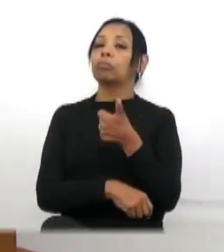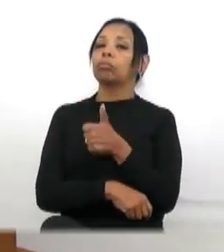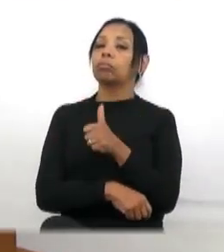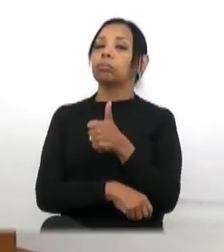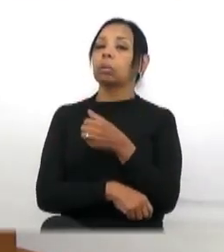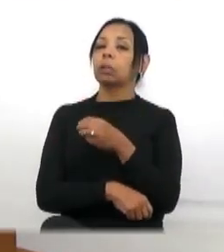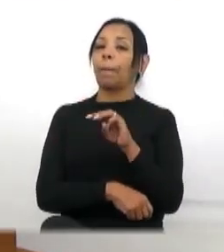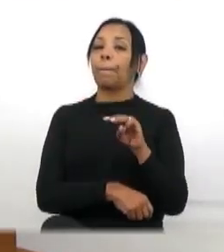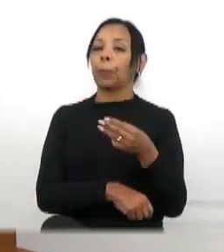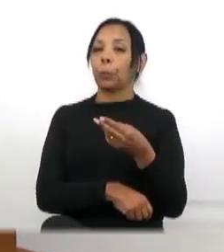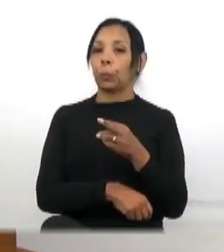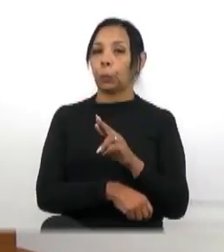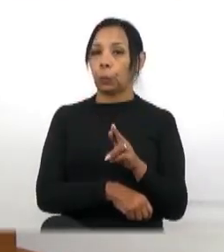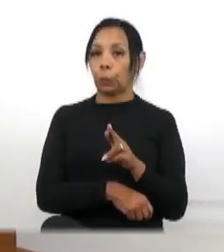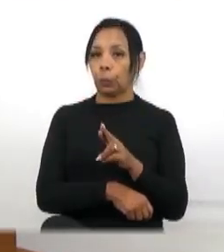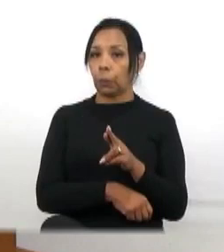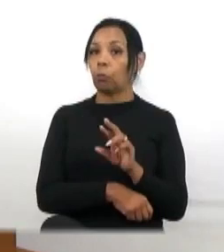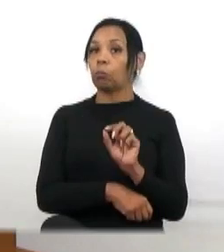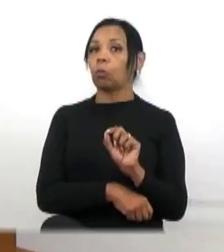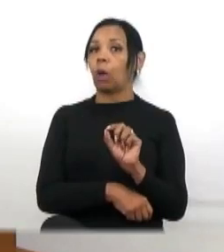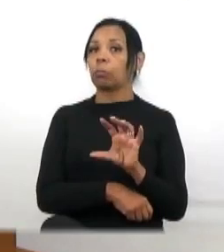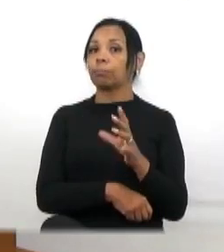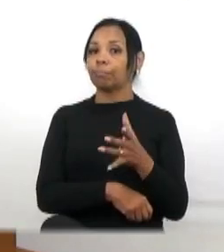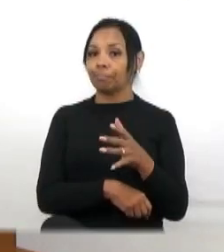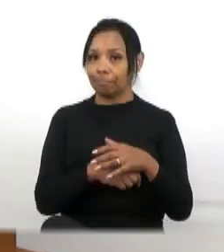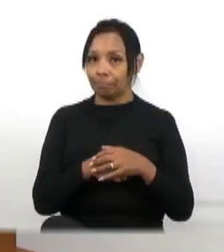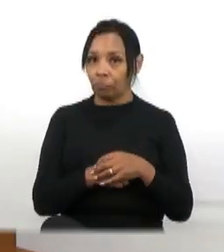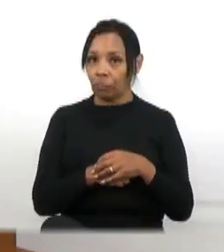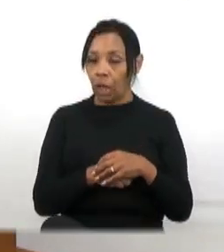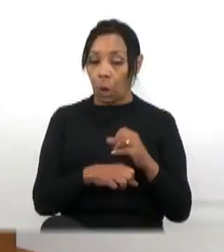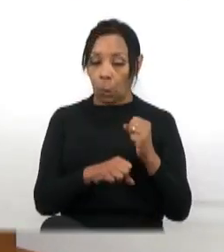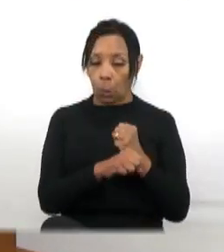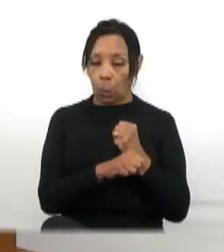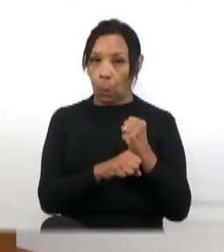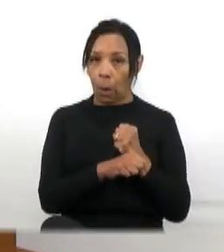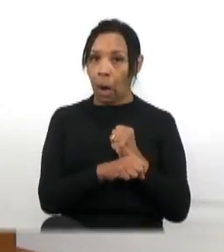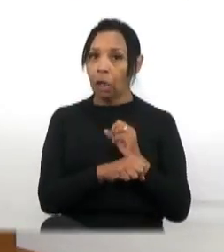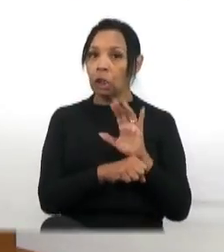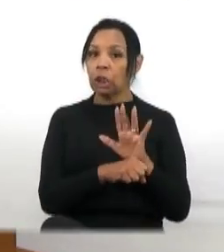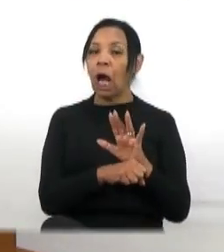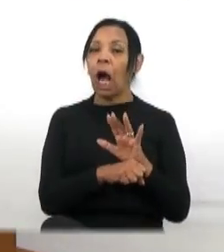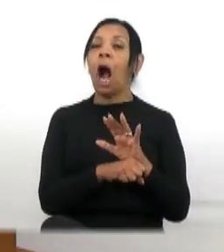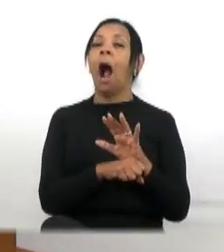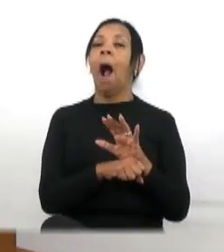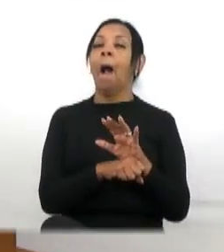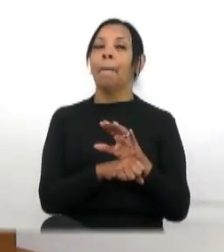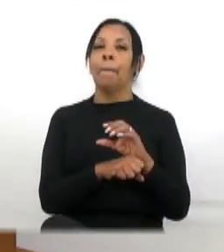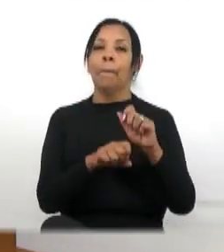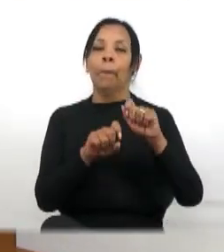aqui em Bragança, cuja obra já está há quase nove meses atrasada,